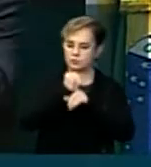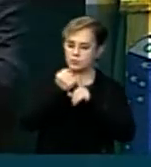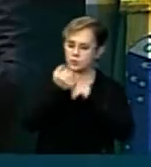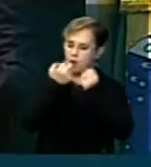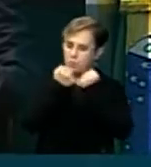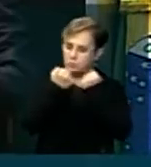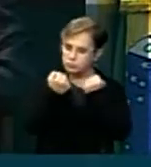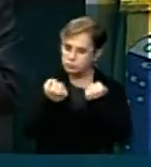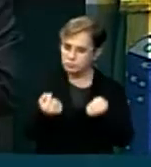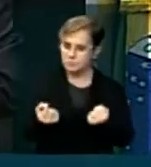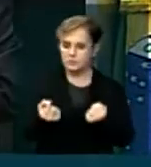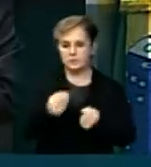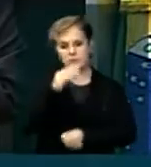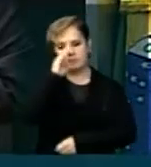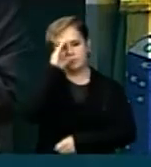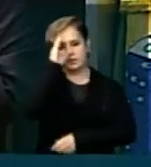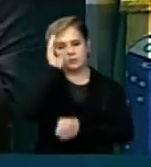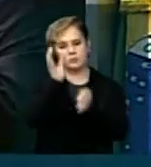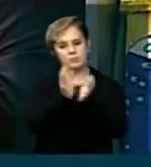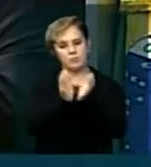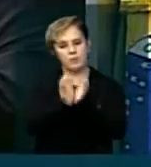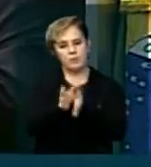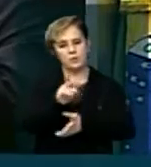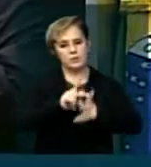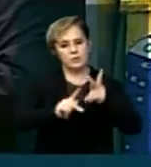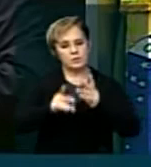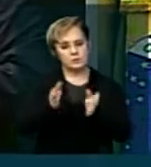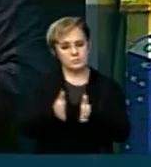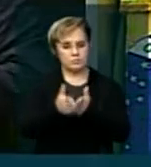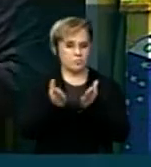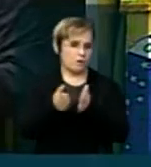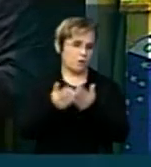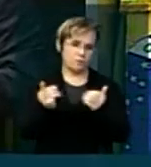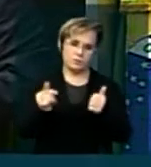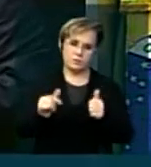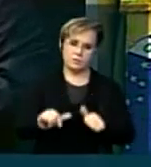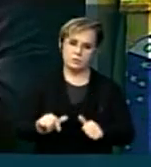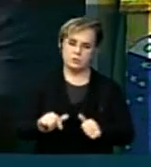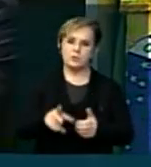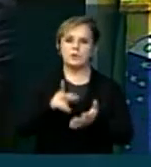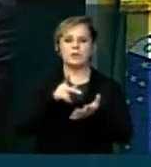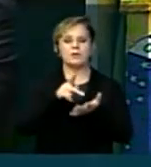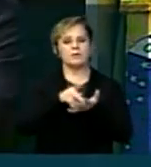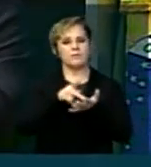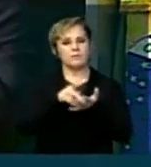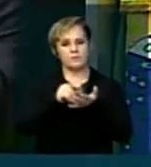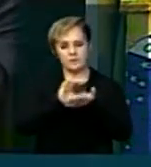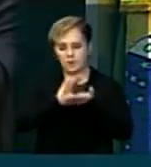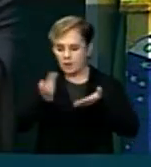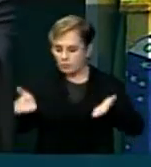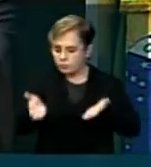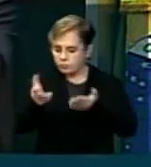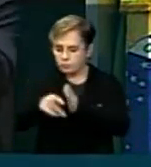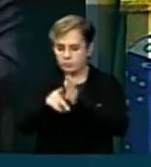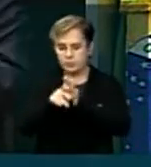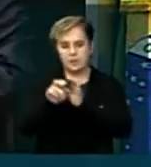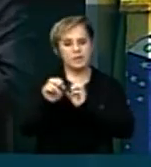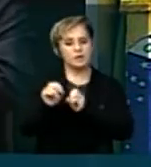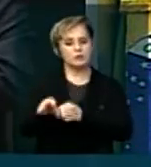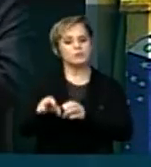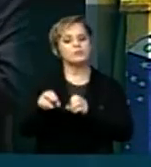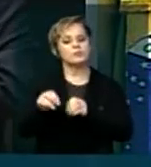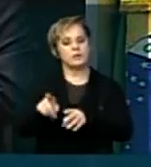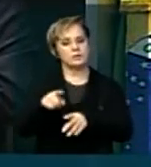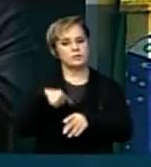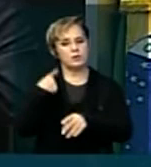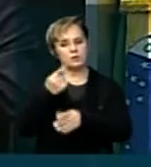com aqueles menos abastados economicamente. E, sem dúvida nenhuma, investir na educação é estarmos apostando